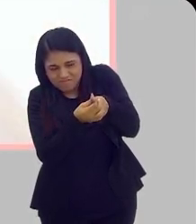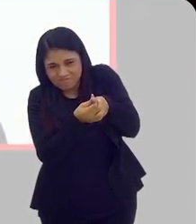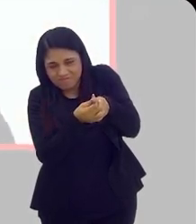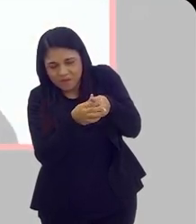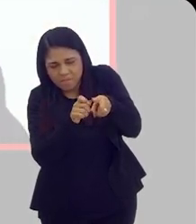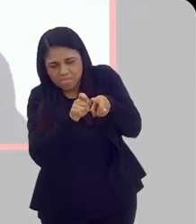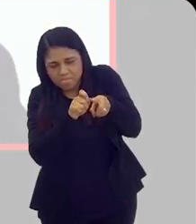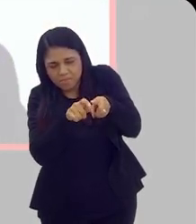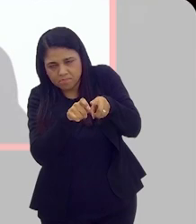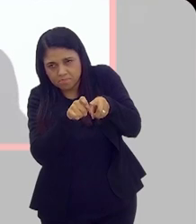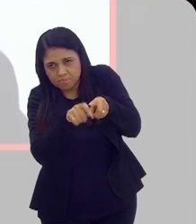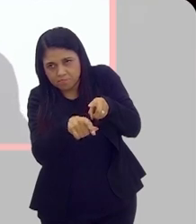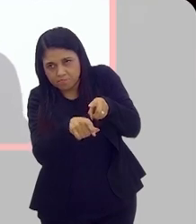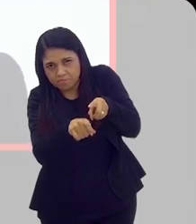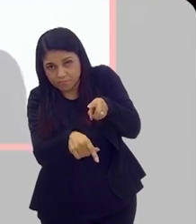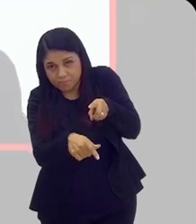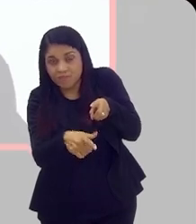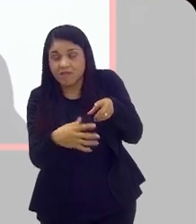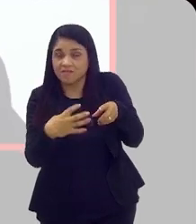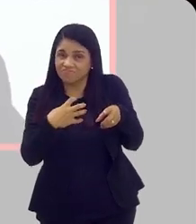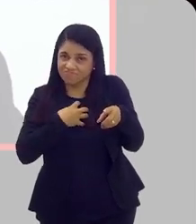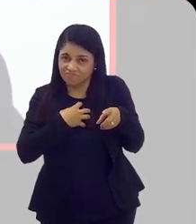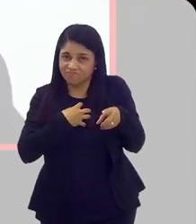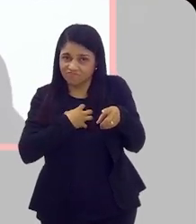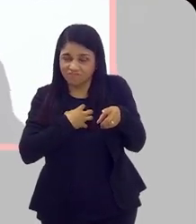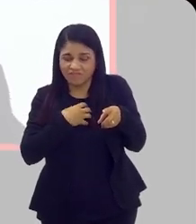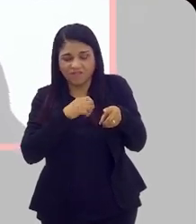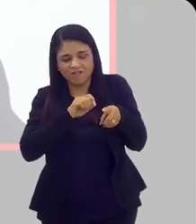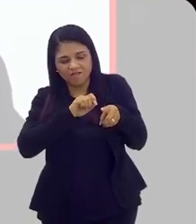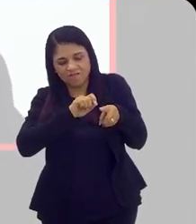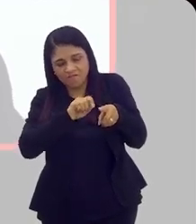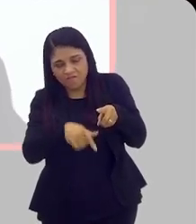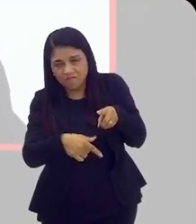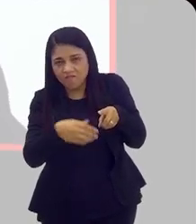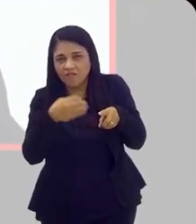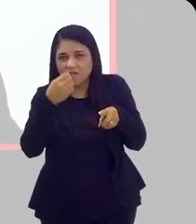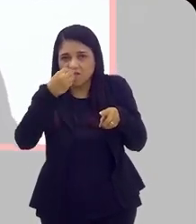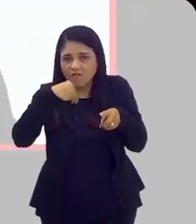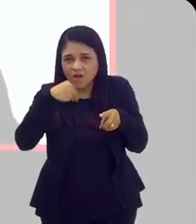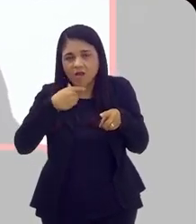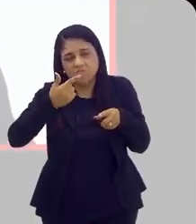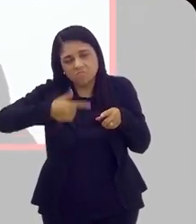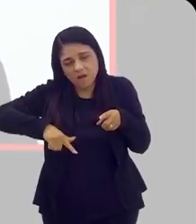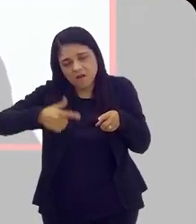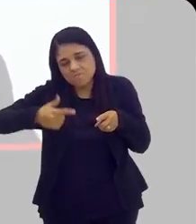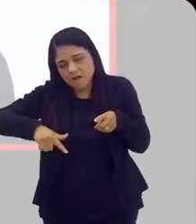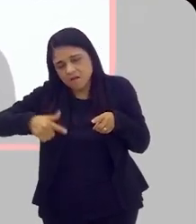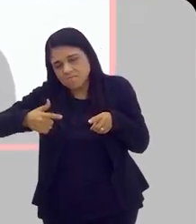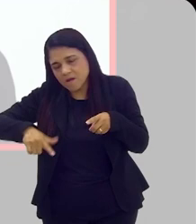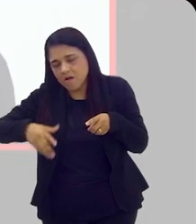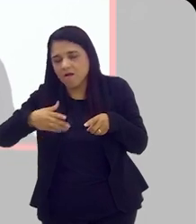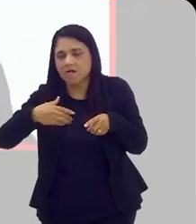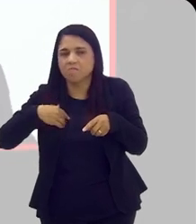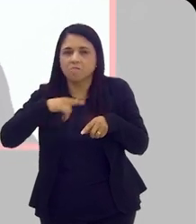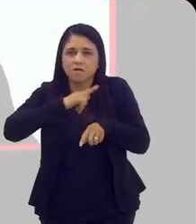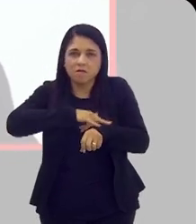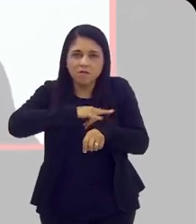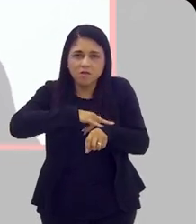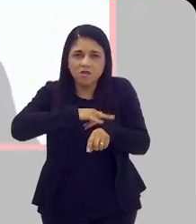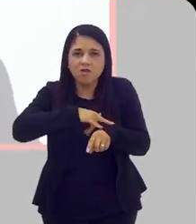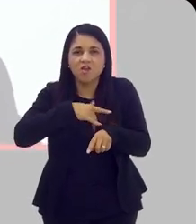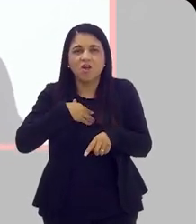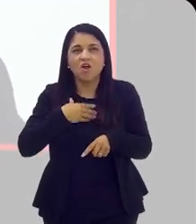obstruir o canal da urina. É por isso que dão esses sintomas todos. O jato começa a ficar fraco, o homem tem que ir ao banheiro mais vezes,